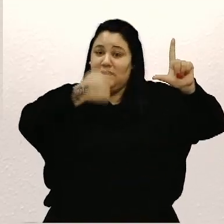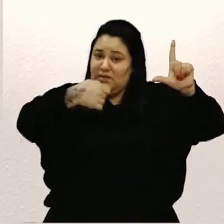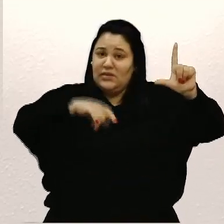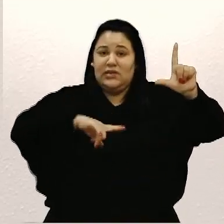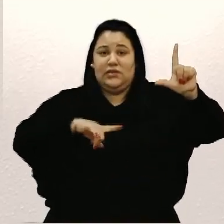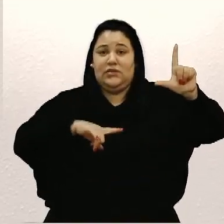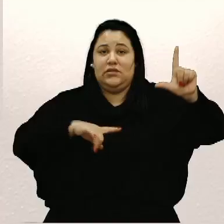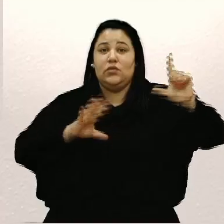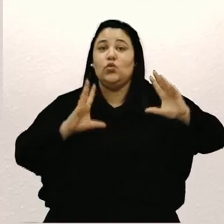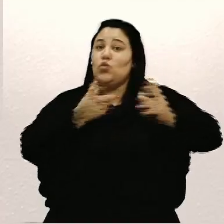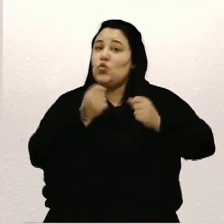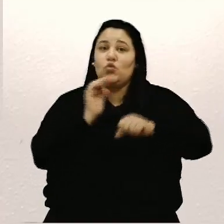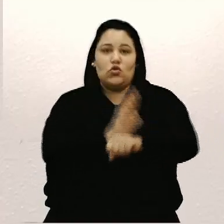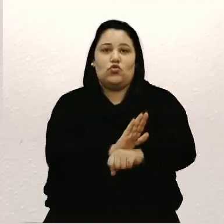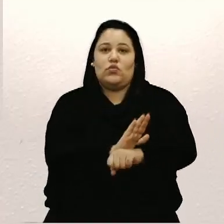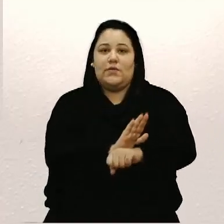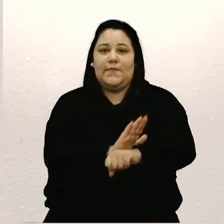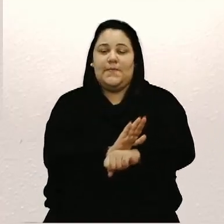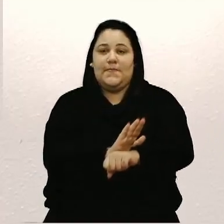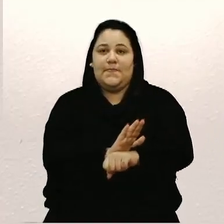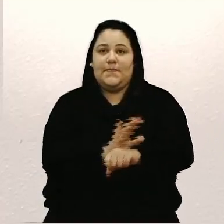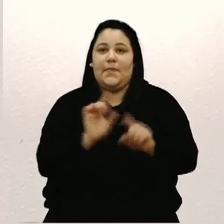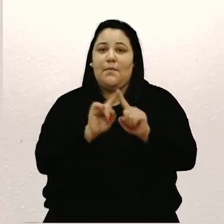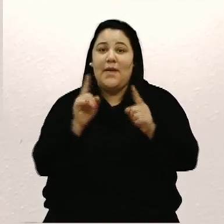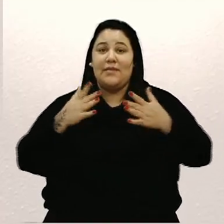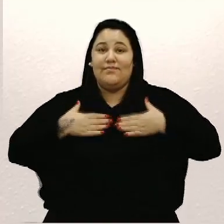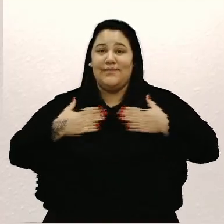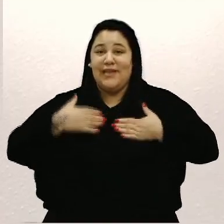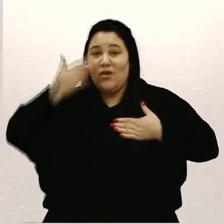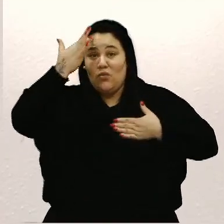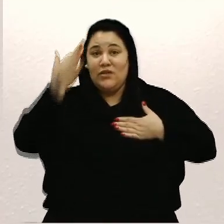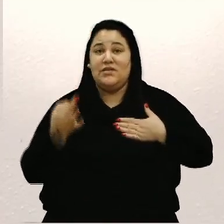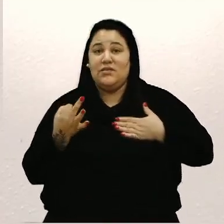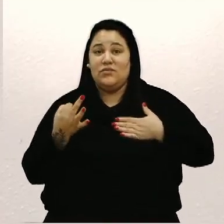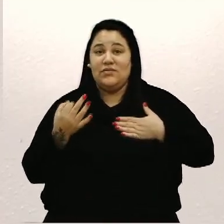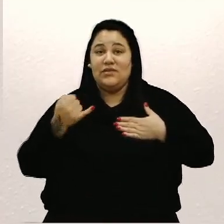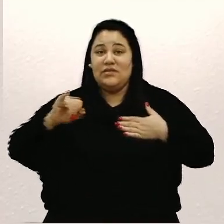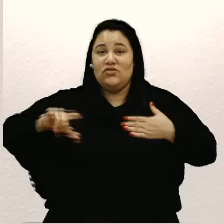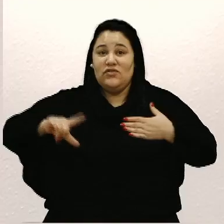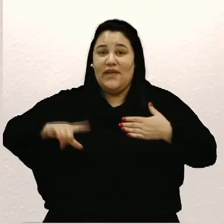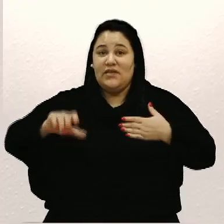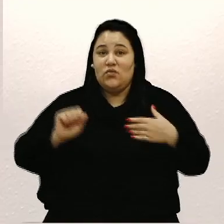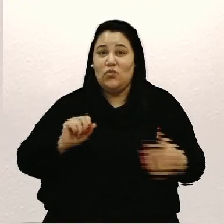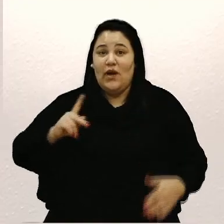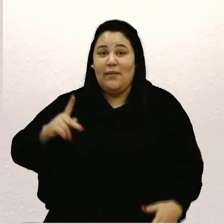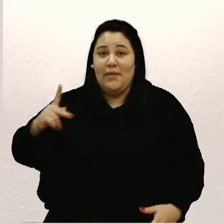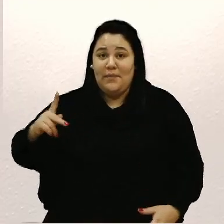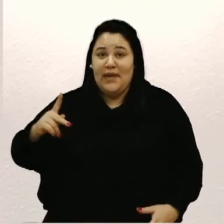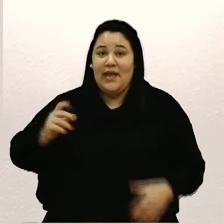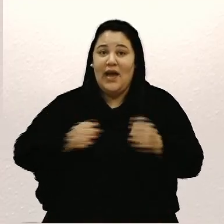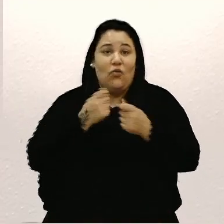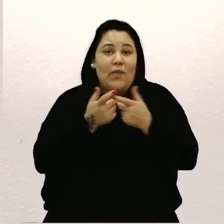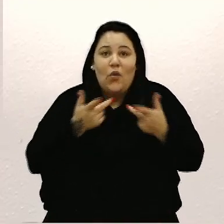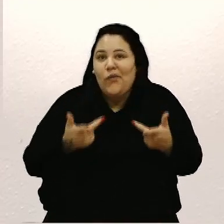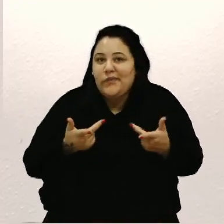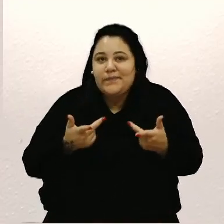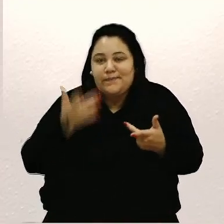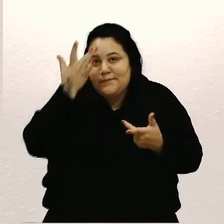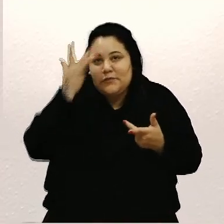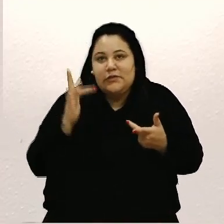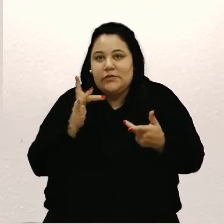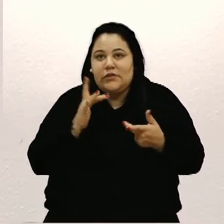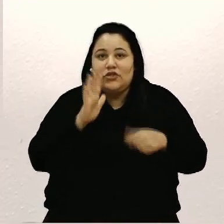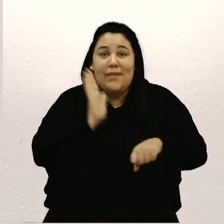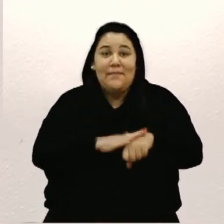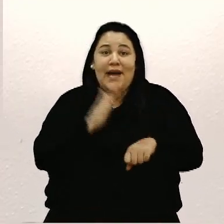tudo ajuda, mas no meu entendimento, se tivesse um aplicativo, alguma coisa desta forma, seria muito